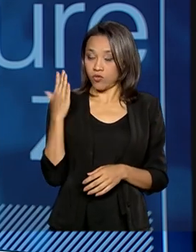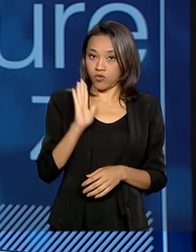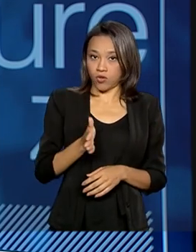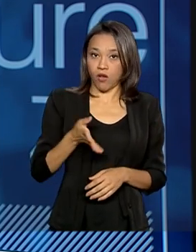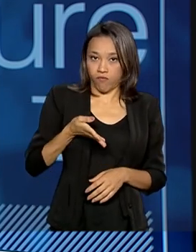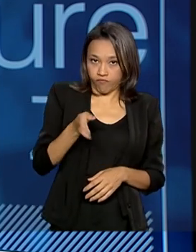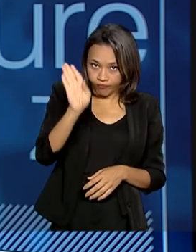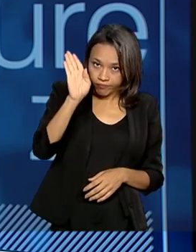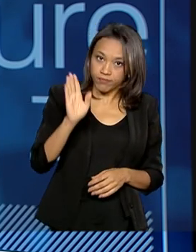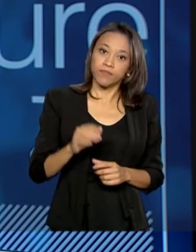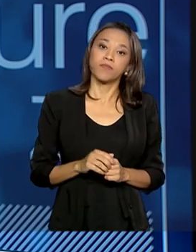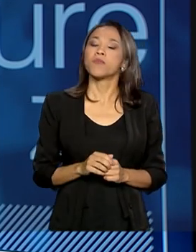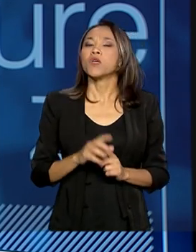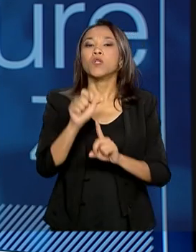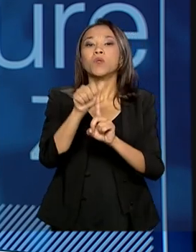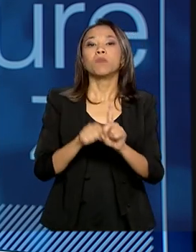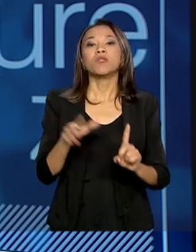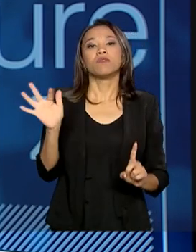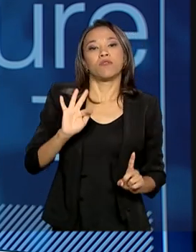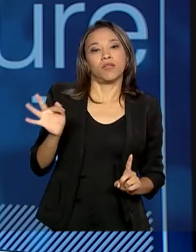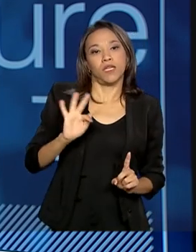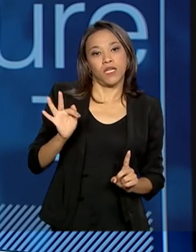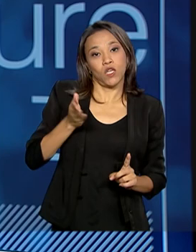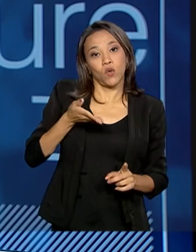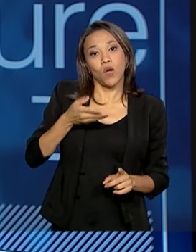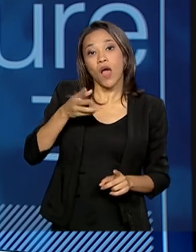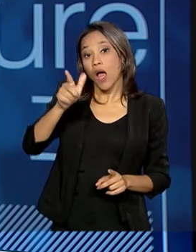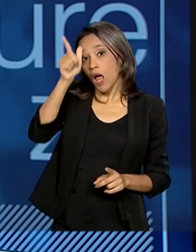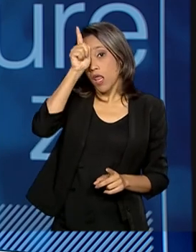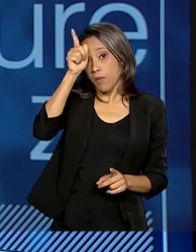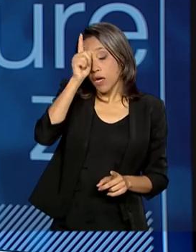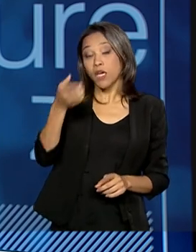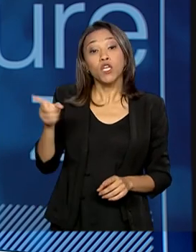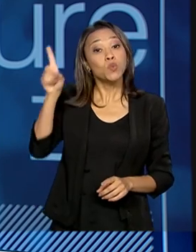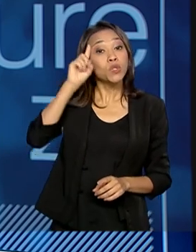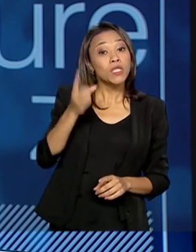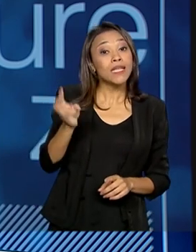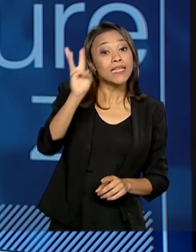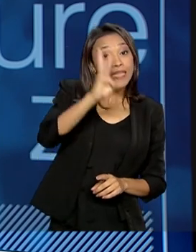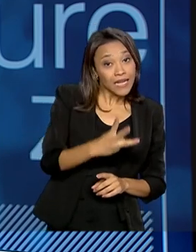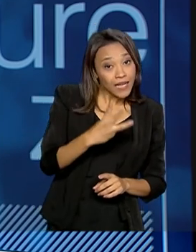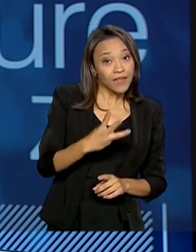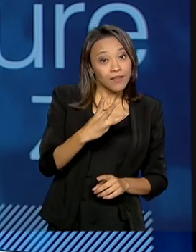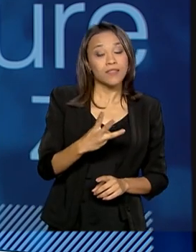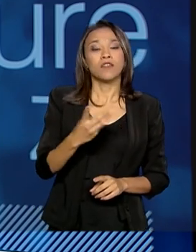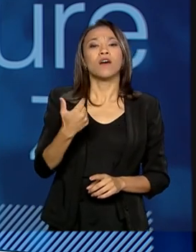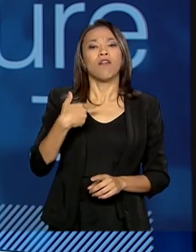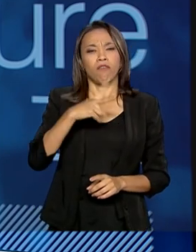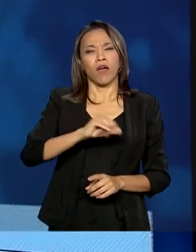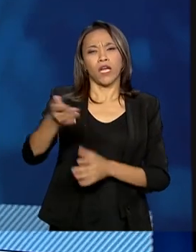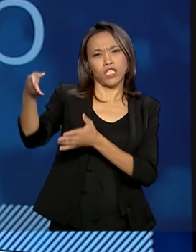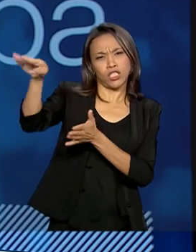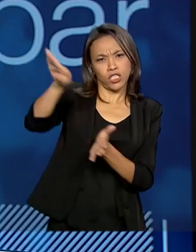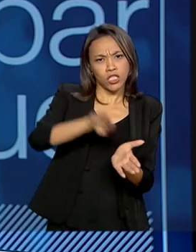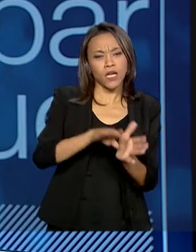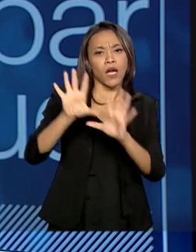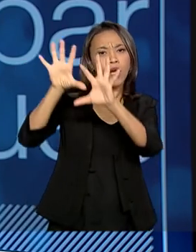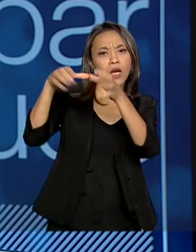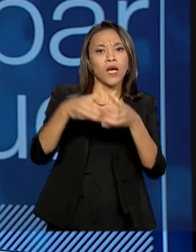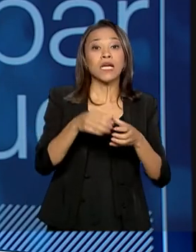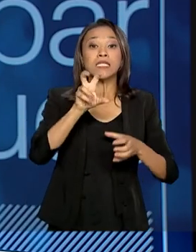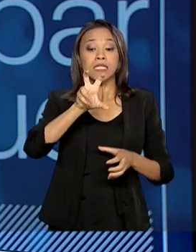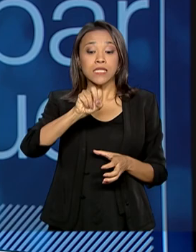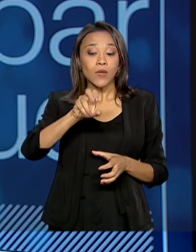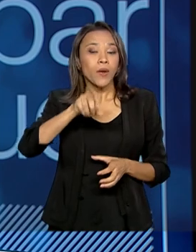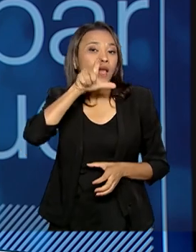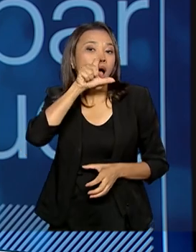de fevereiro para a Alemanha e dia 3 a gente chega com 50 espécimes de ararinhas azuis.